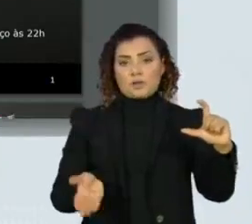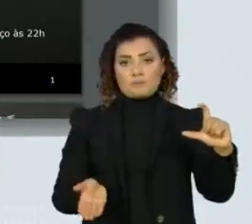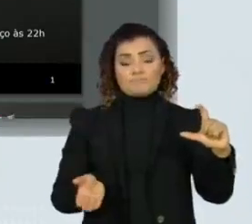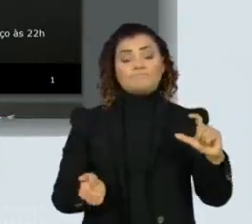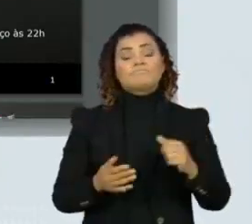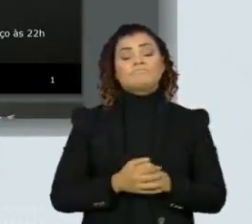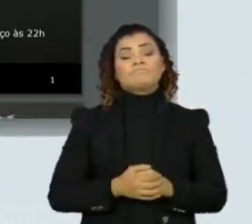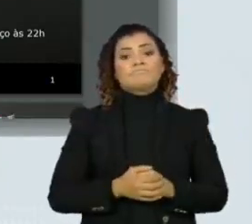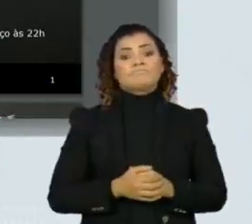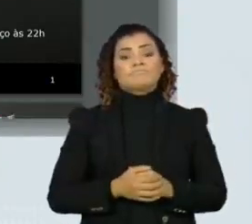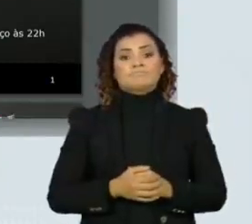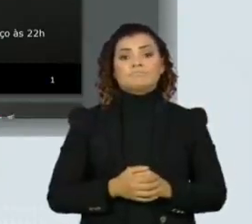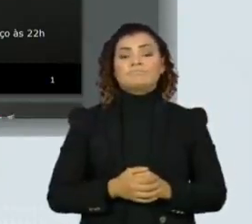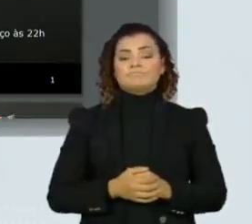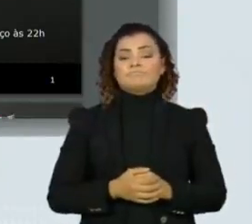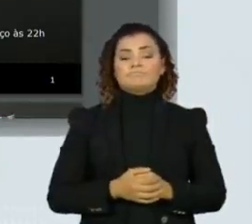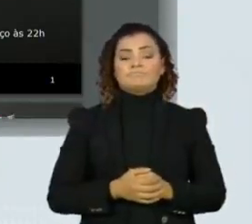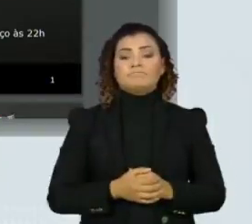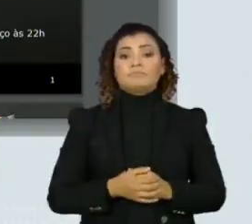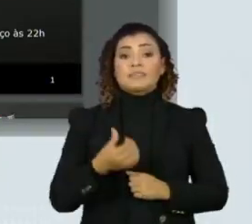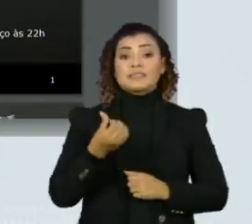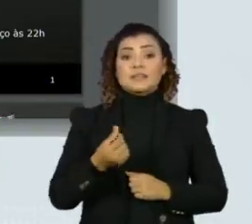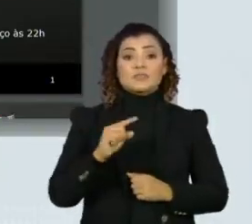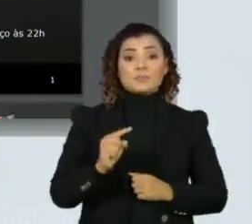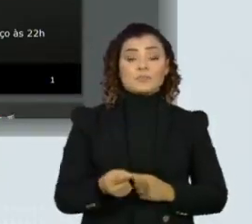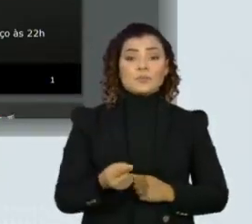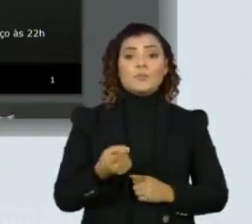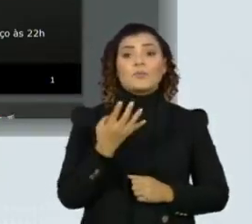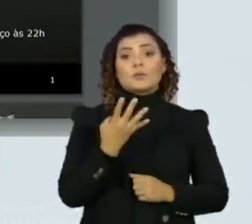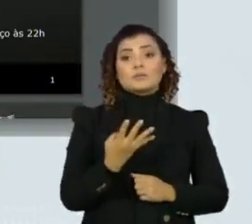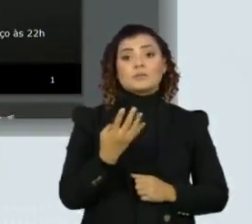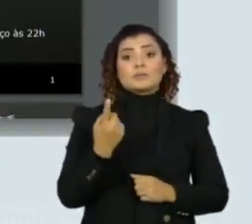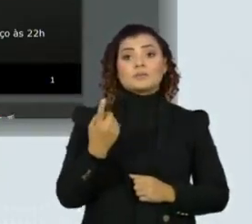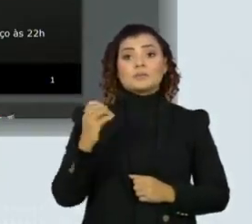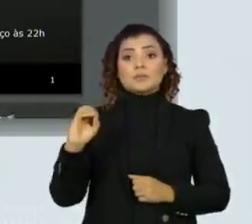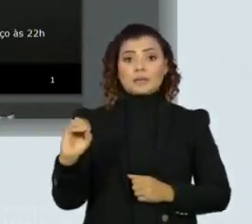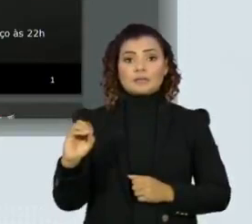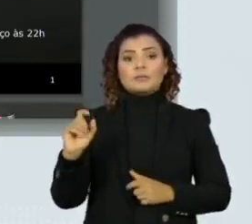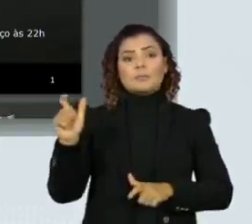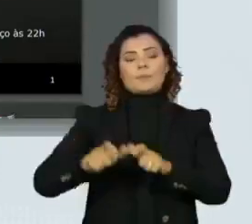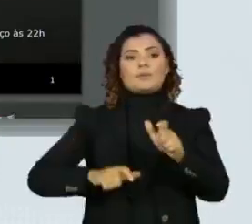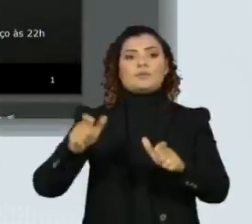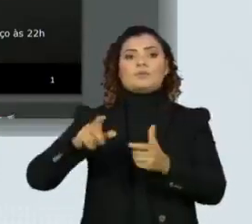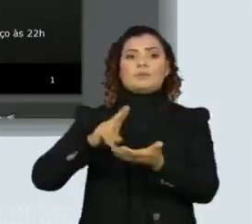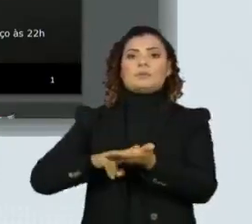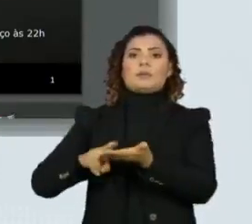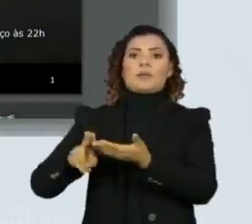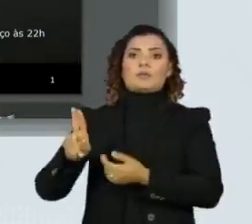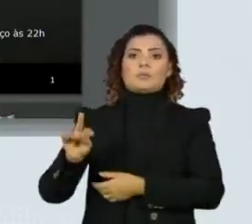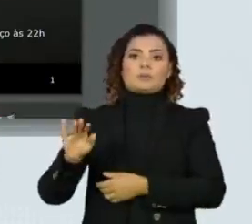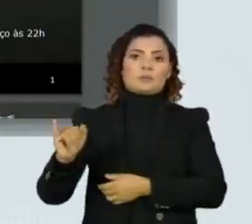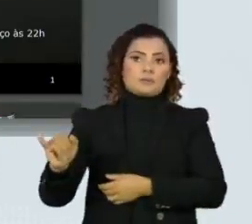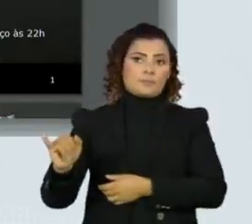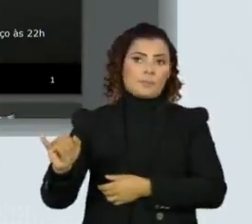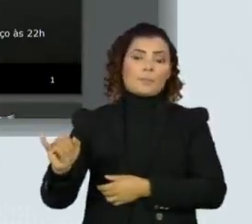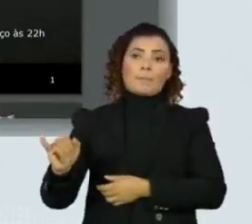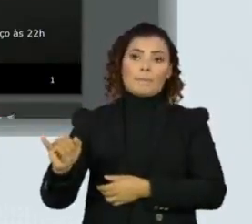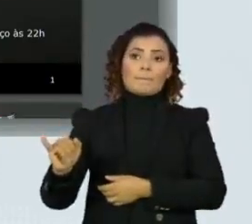de 6.410 pessoas internadas nas UTIs